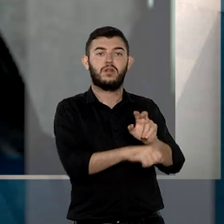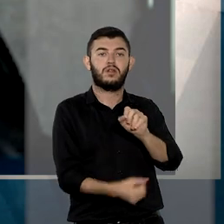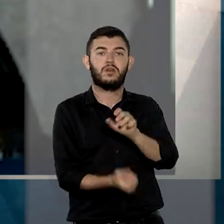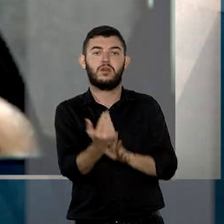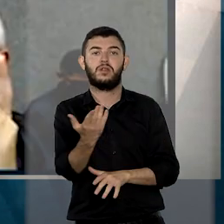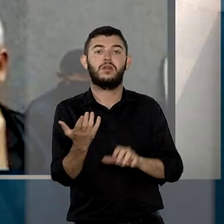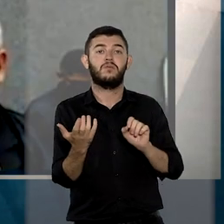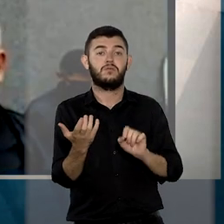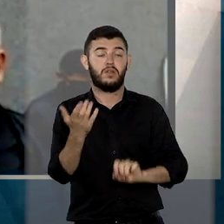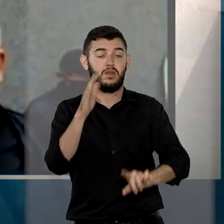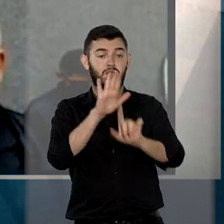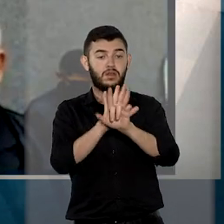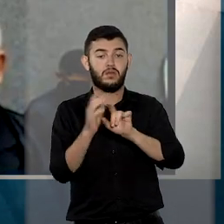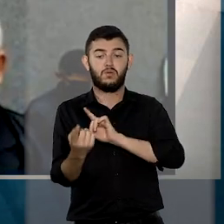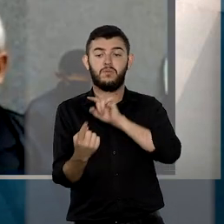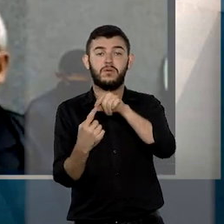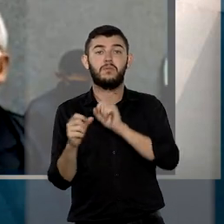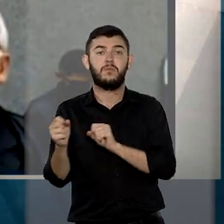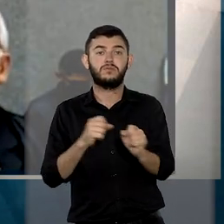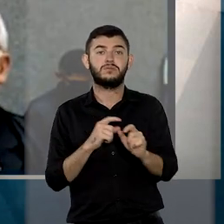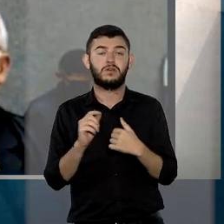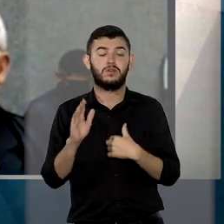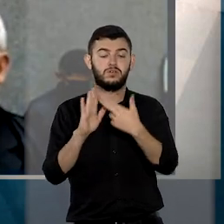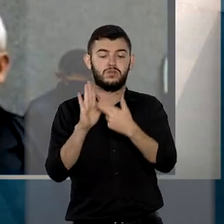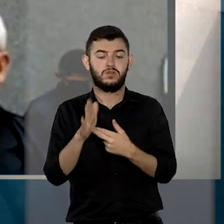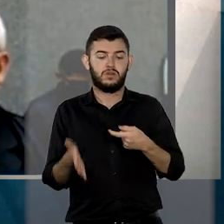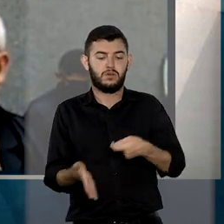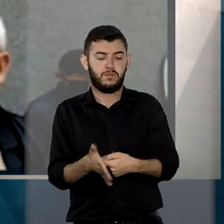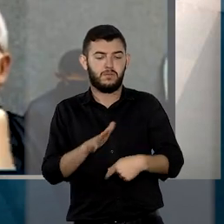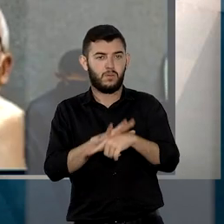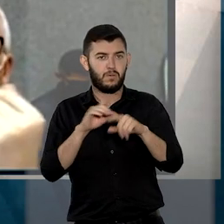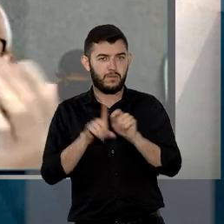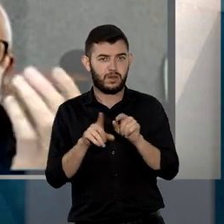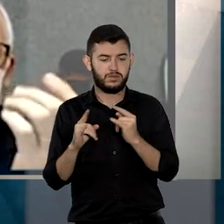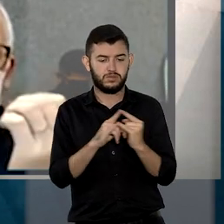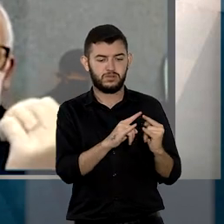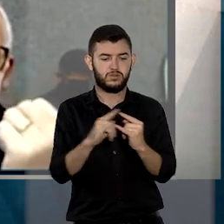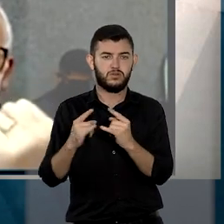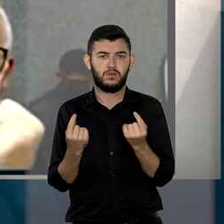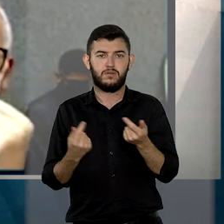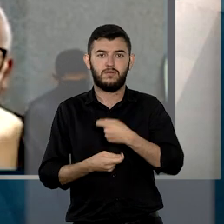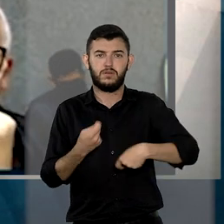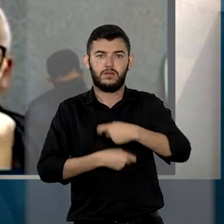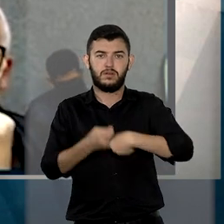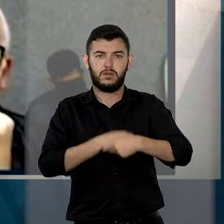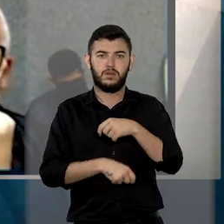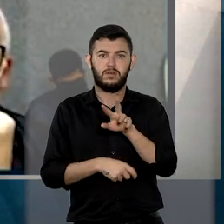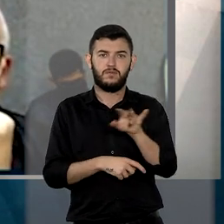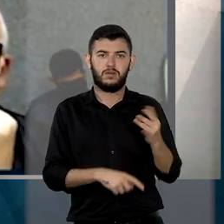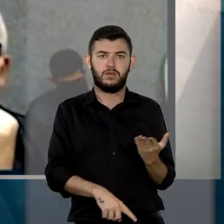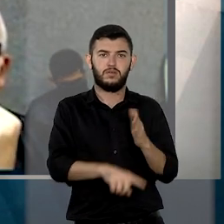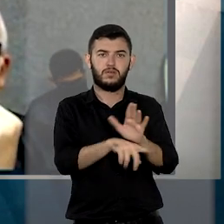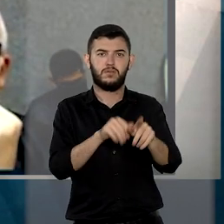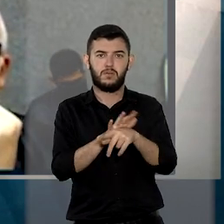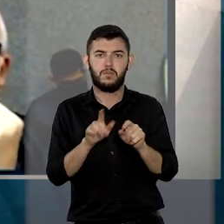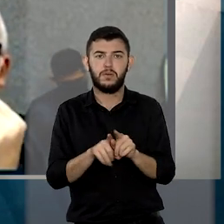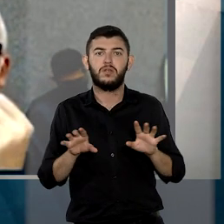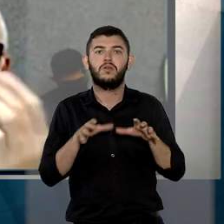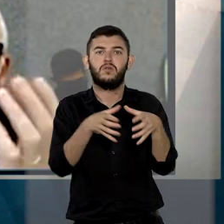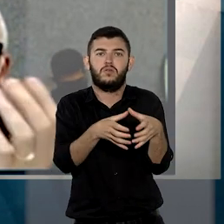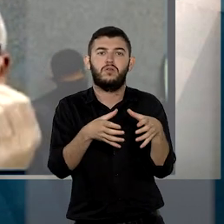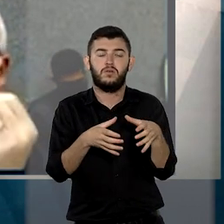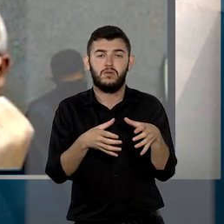do legislador com a garantia da rigidez financeira das instituições que proporcionam atendimento a esse público.